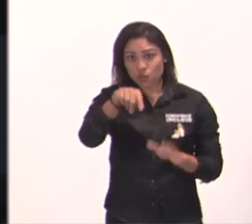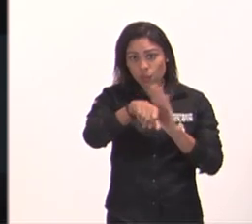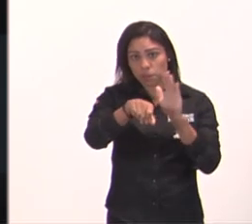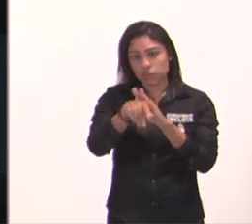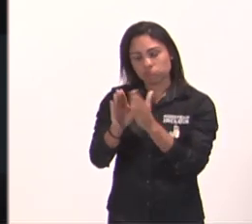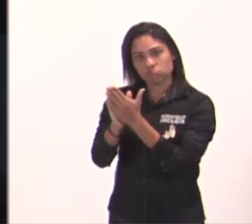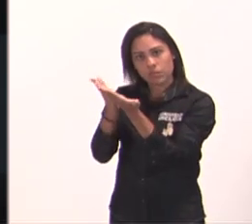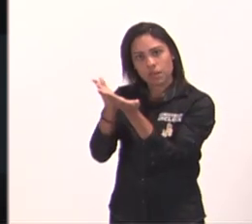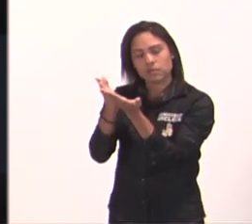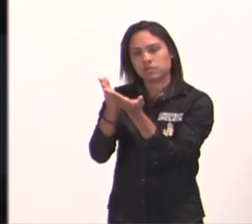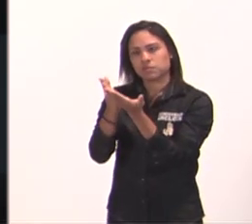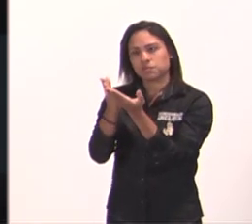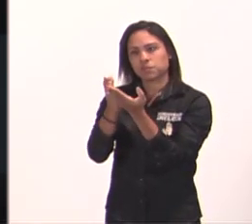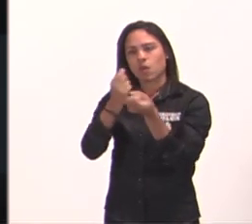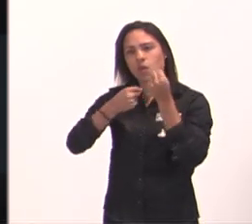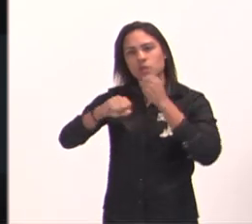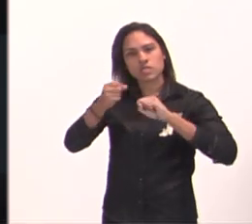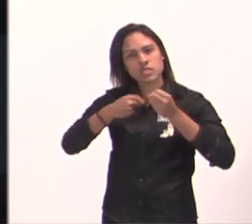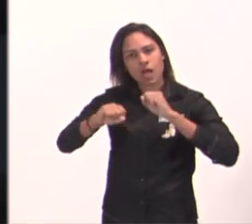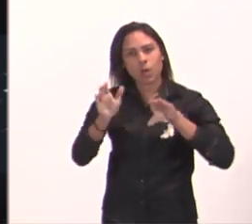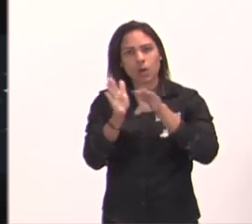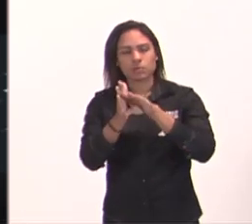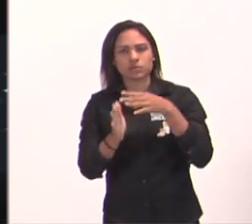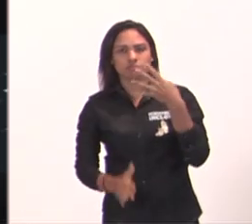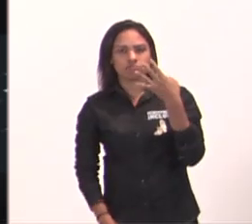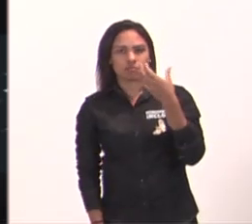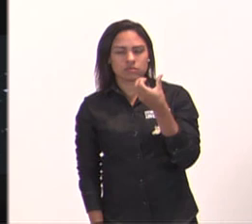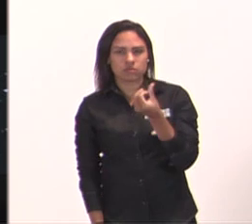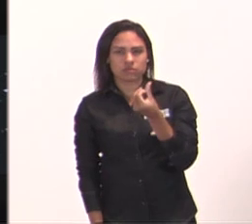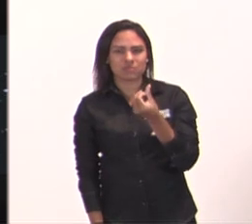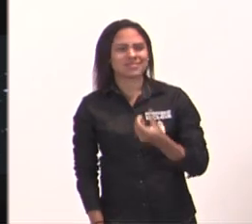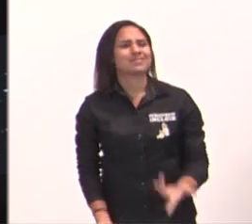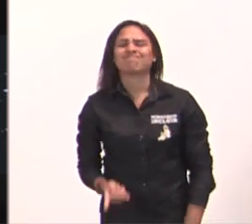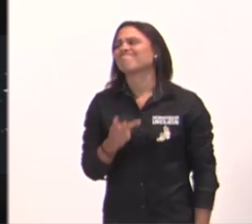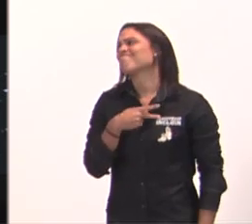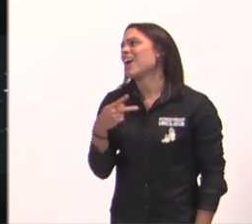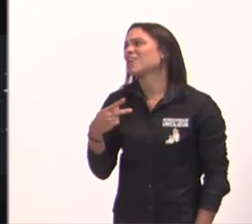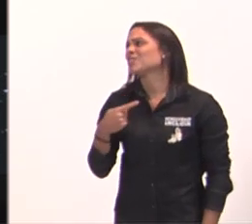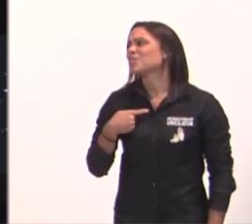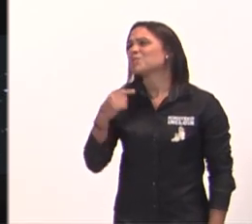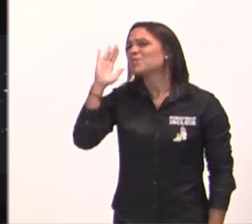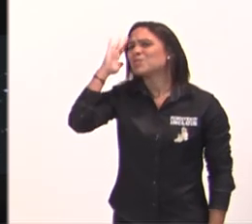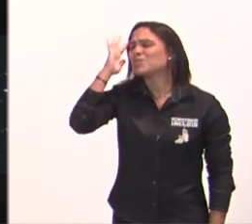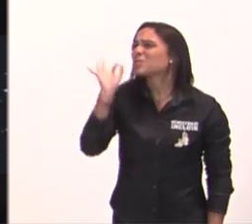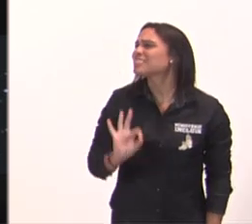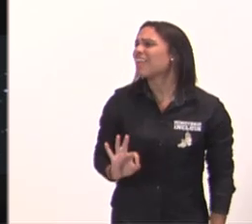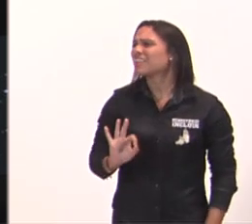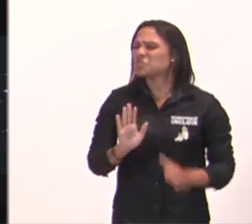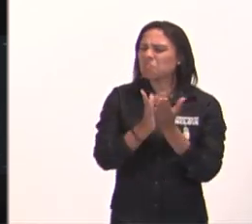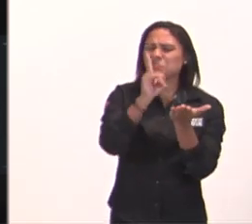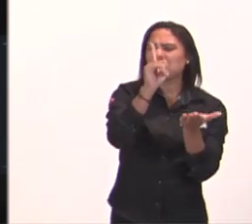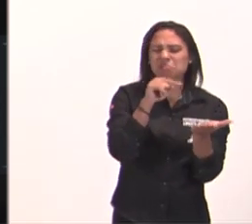no livro de Salmos, no capítulo 46, pastor eu não entendo de Bíblia não, tem até uma Bíblia aqui no meu